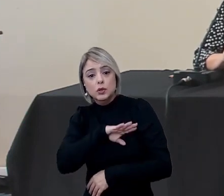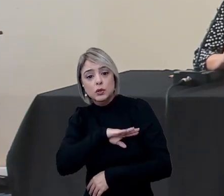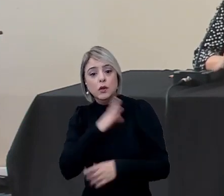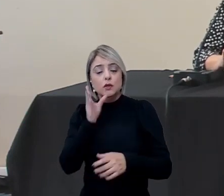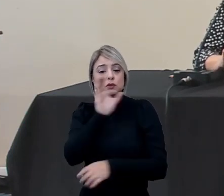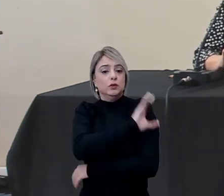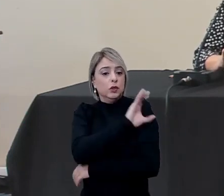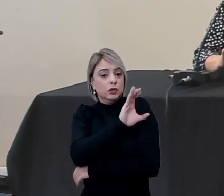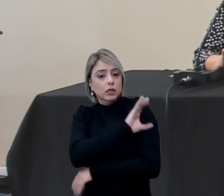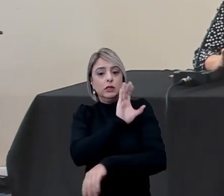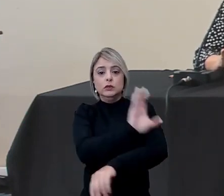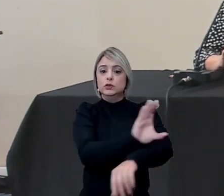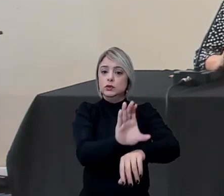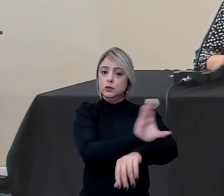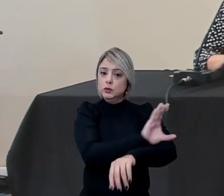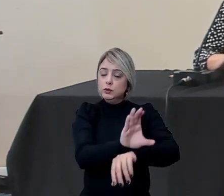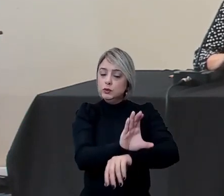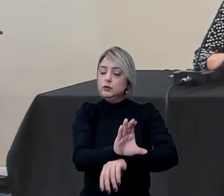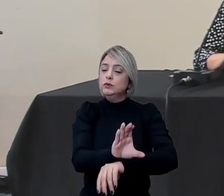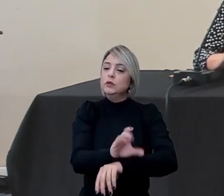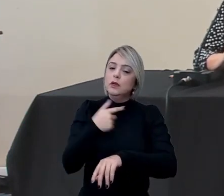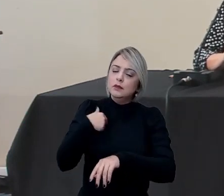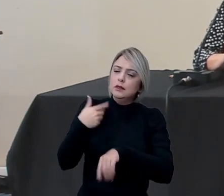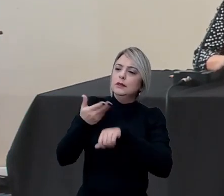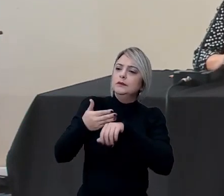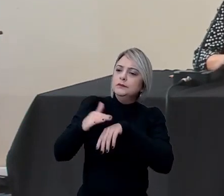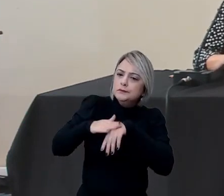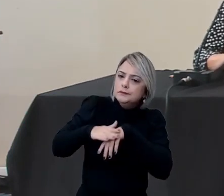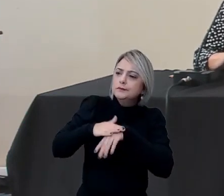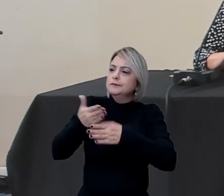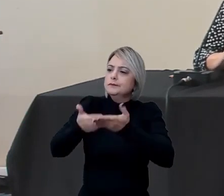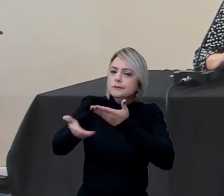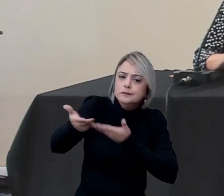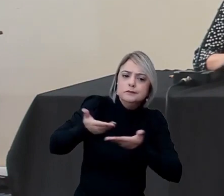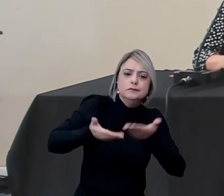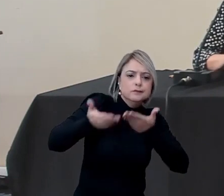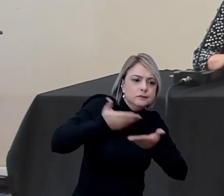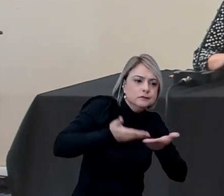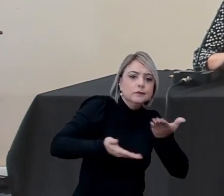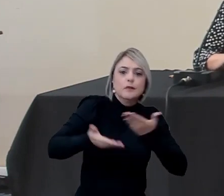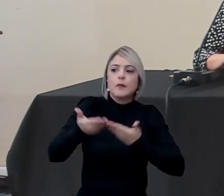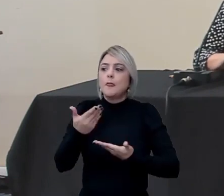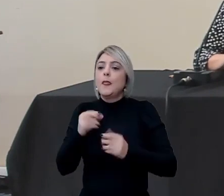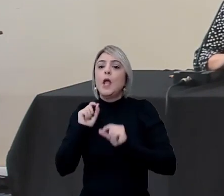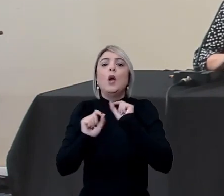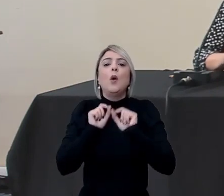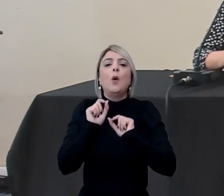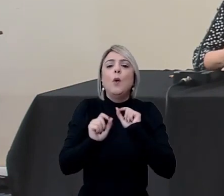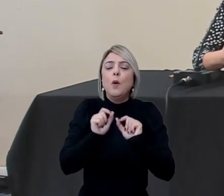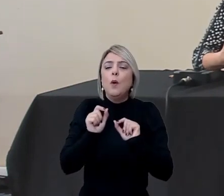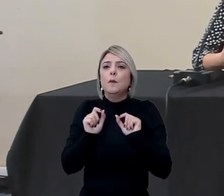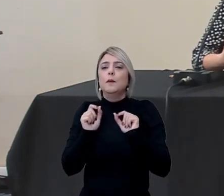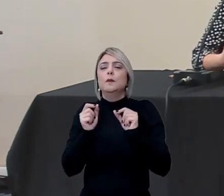coordenadores de curso. A gente vem conversando ininterruptamente sobre como